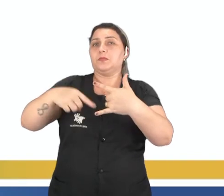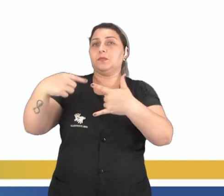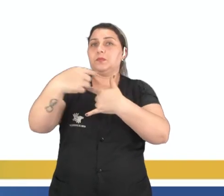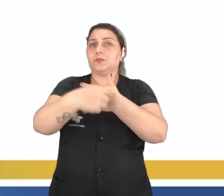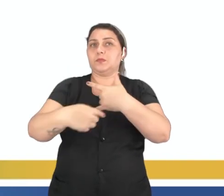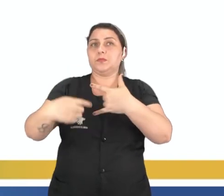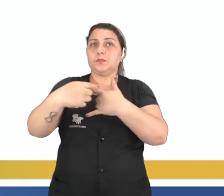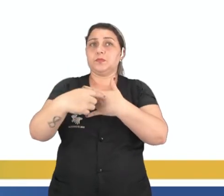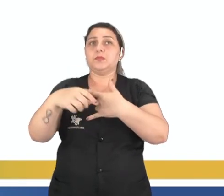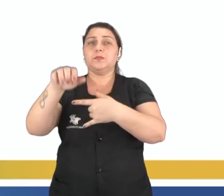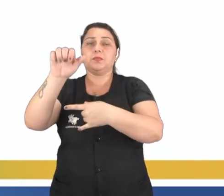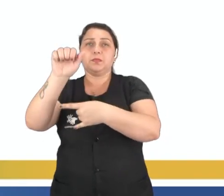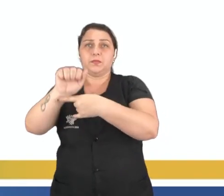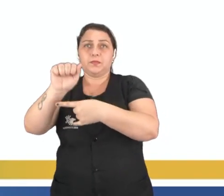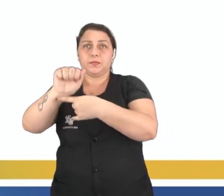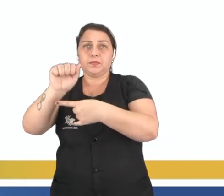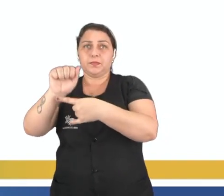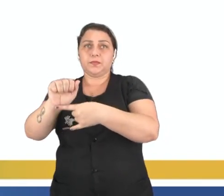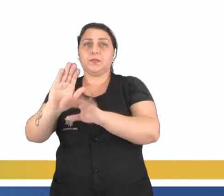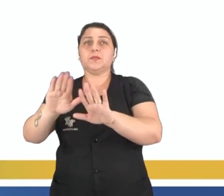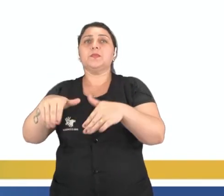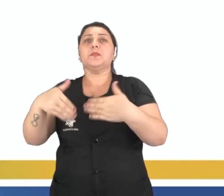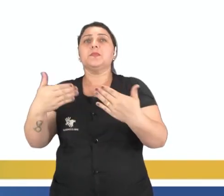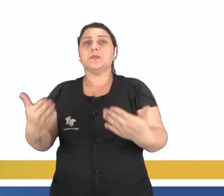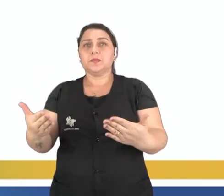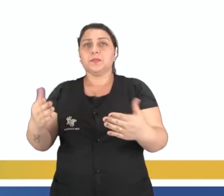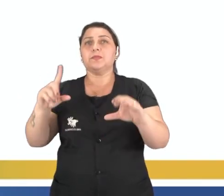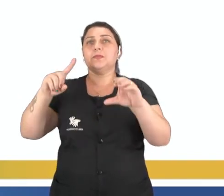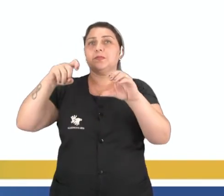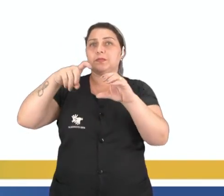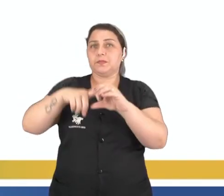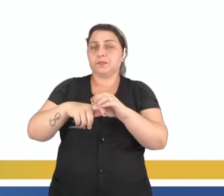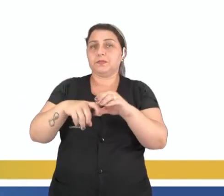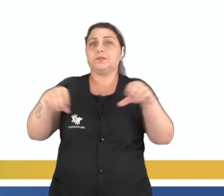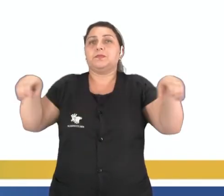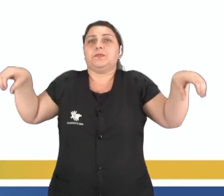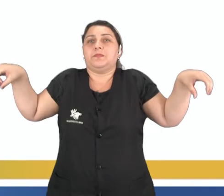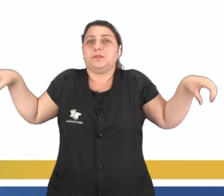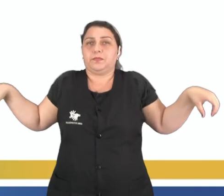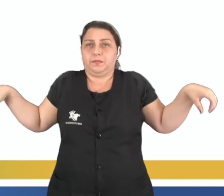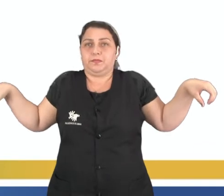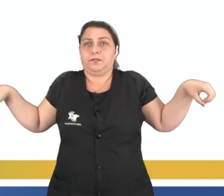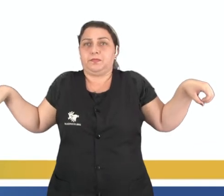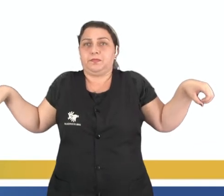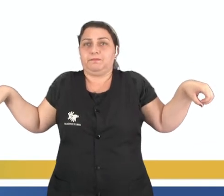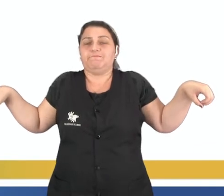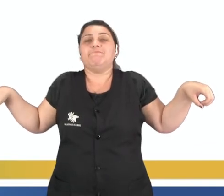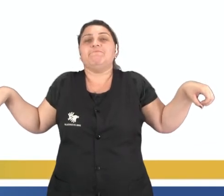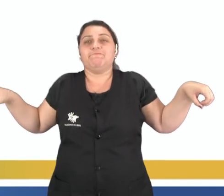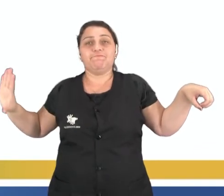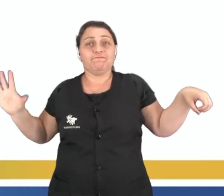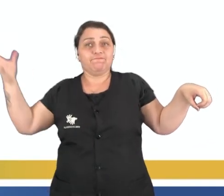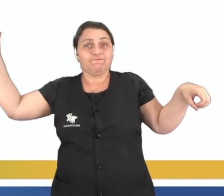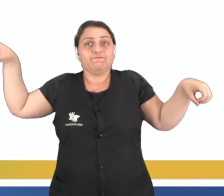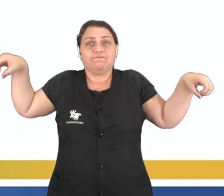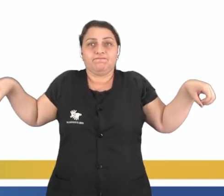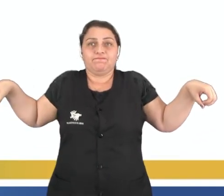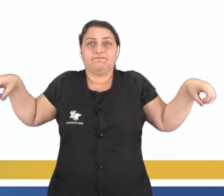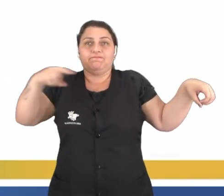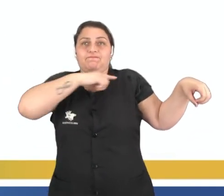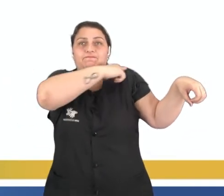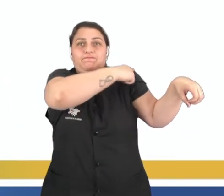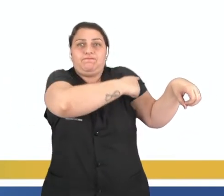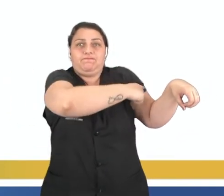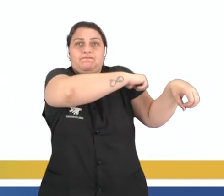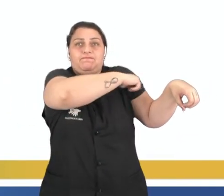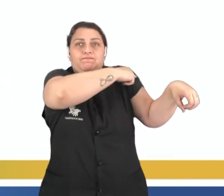letra A. Então qual dos locais indicados ocorre a fecundação? Então a fecundação, ela geralmente ocorre nas